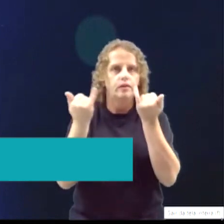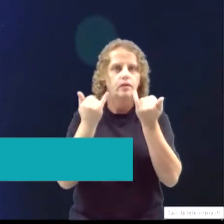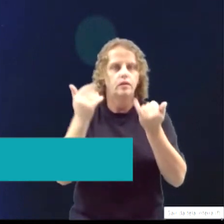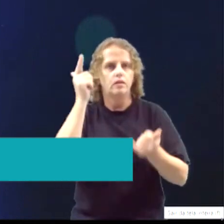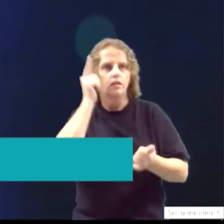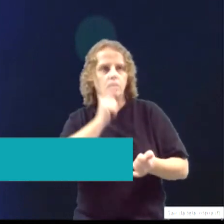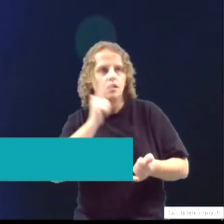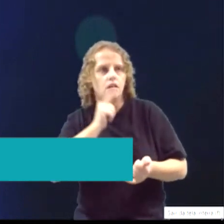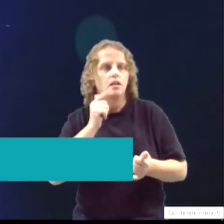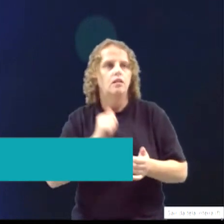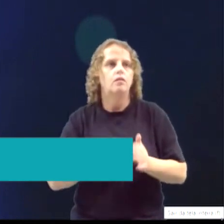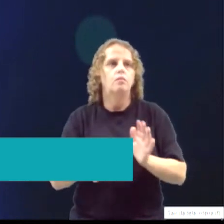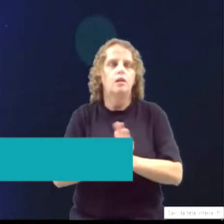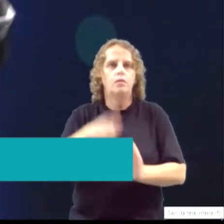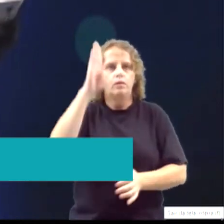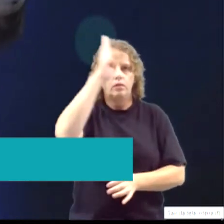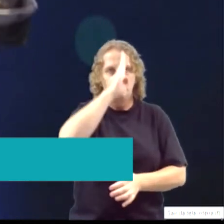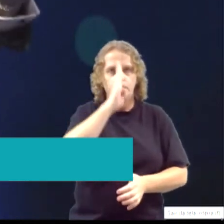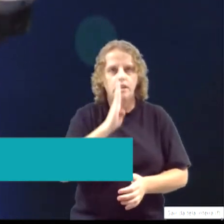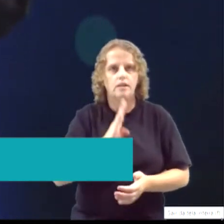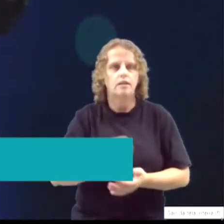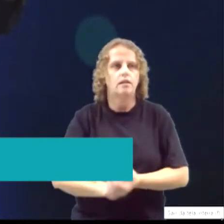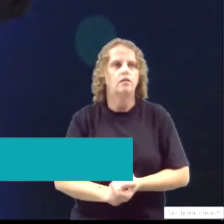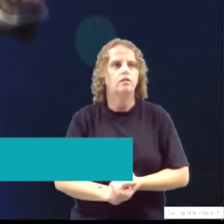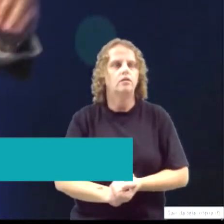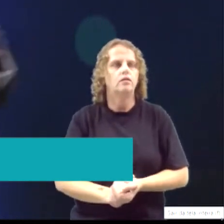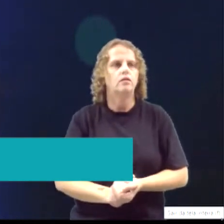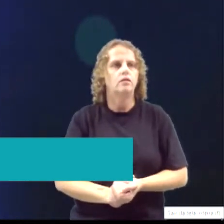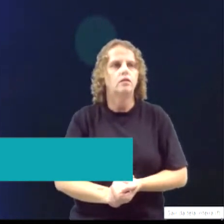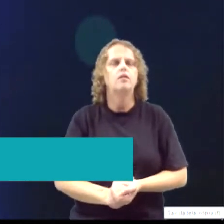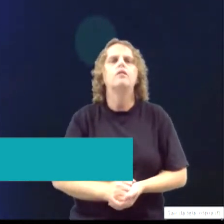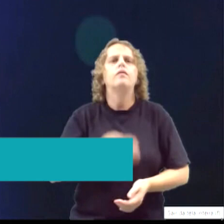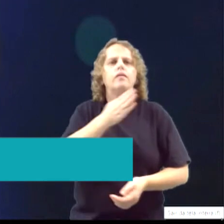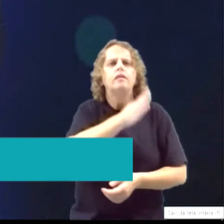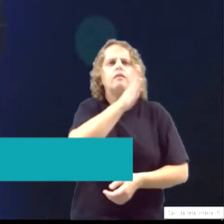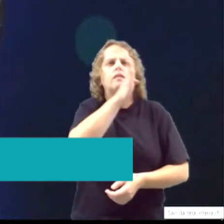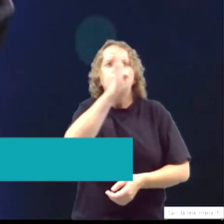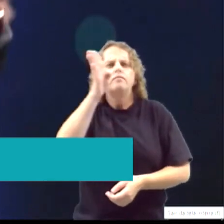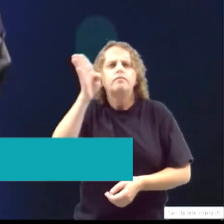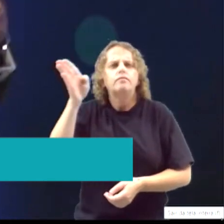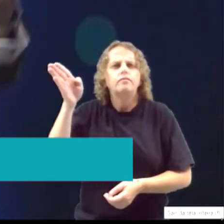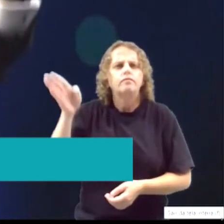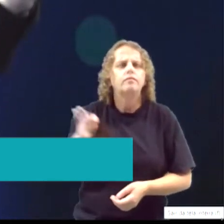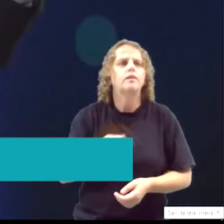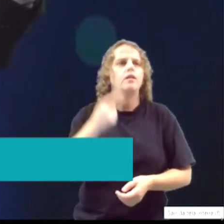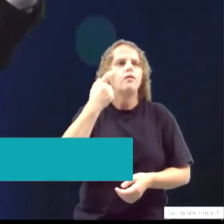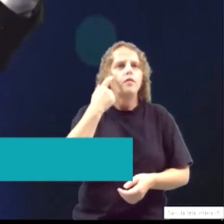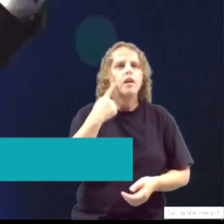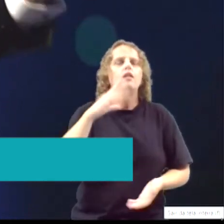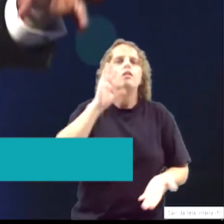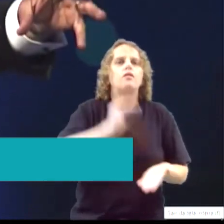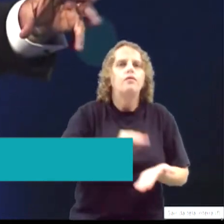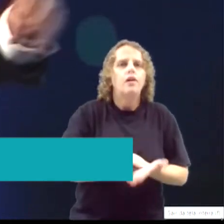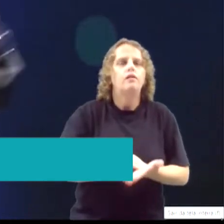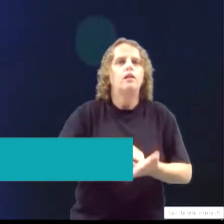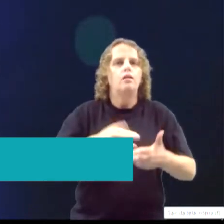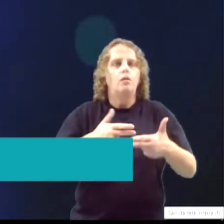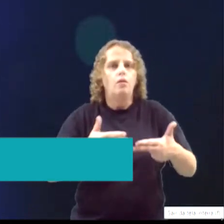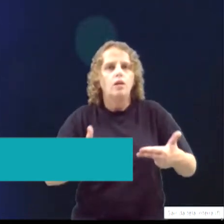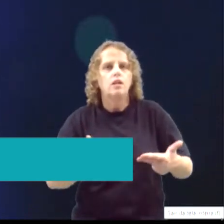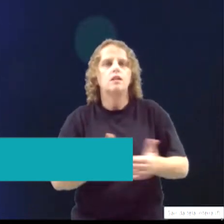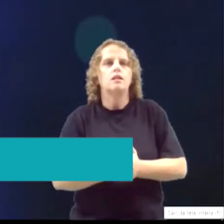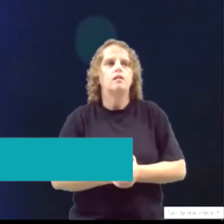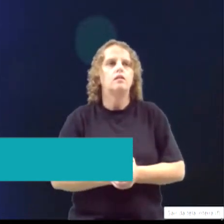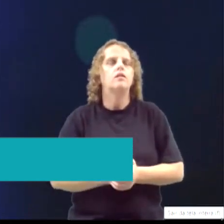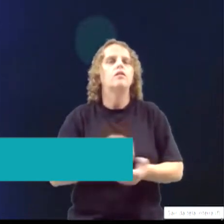respeito de Brasil. Então nós vamos nos rincões mais distantes. Nós sabemos onde falta um saneamento, onde falta uma